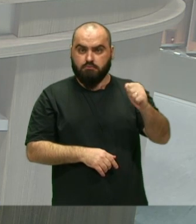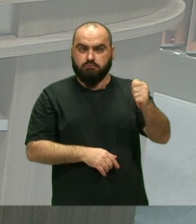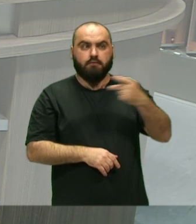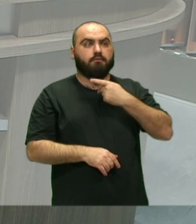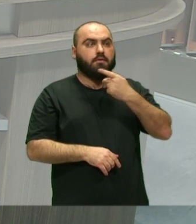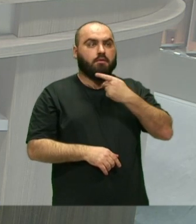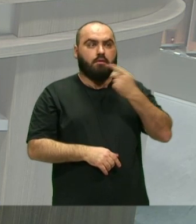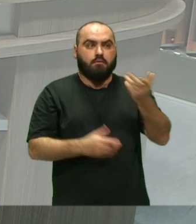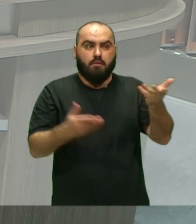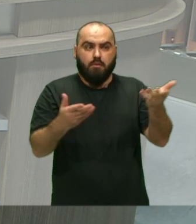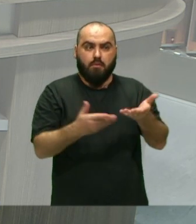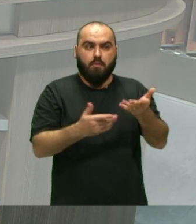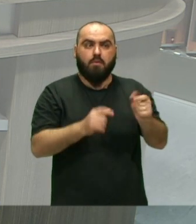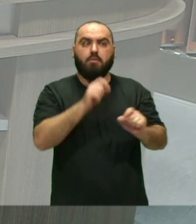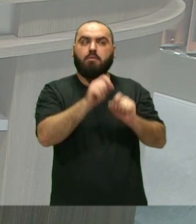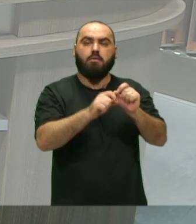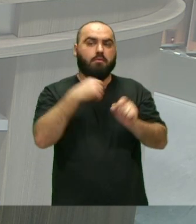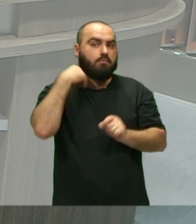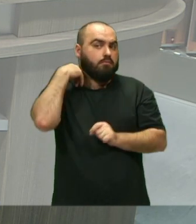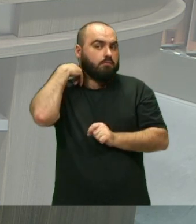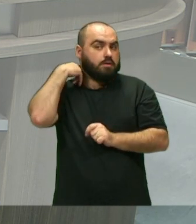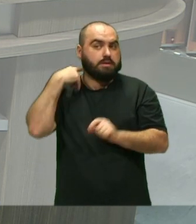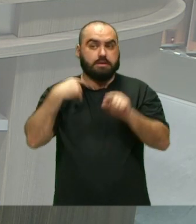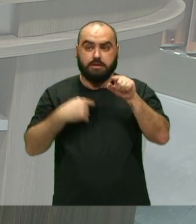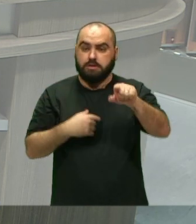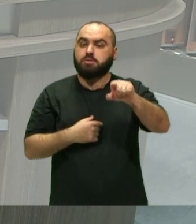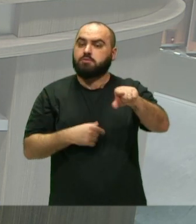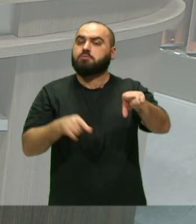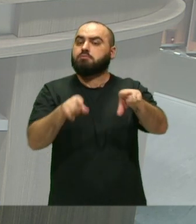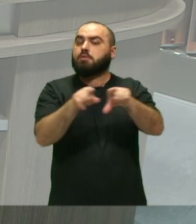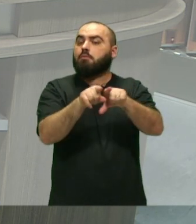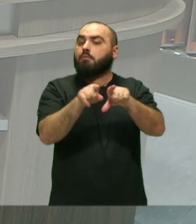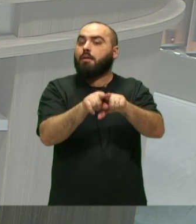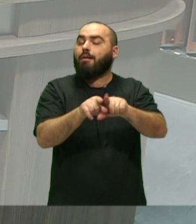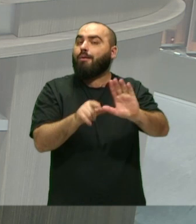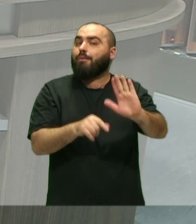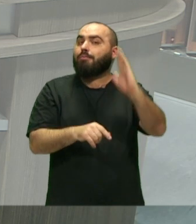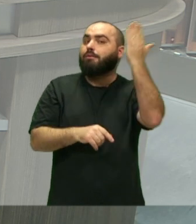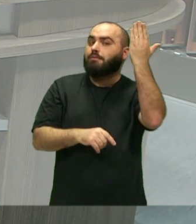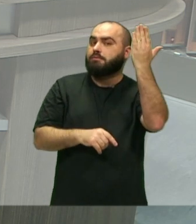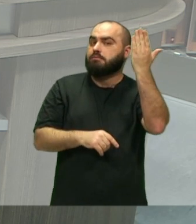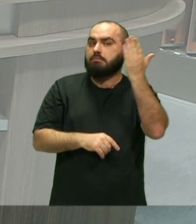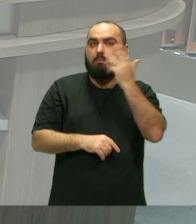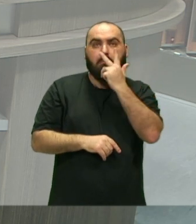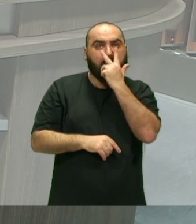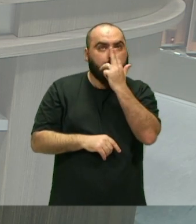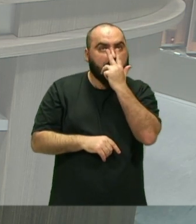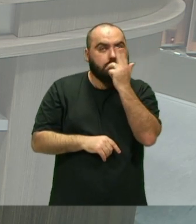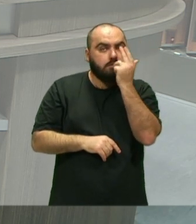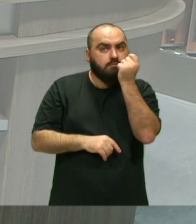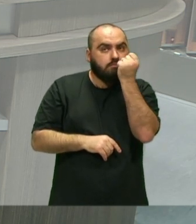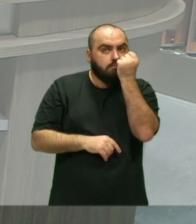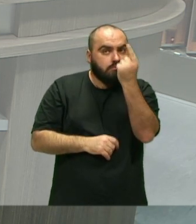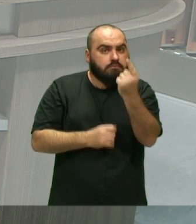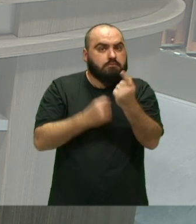Isso também Acontece Tem muitos pontos Que são iguais Entre